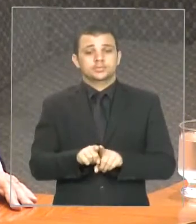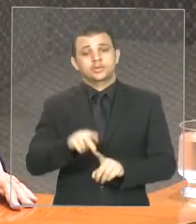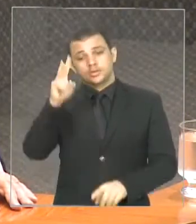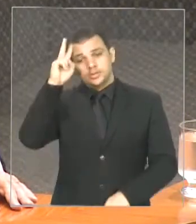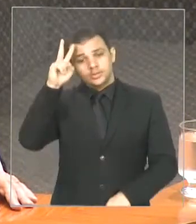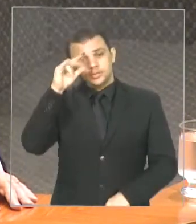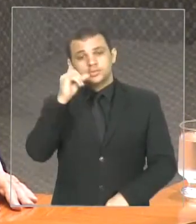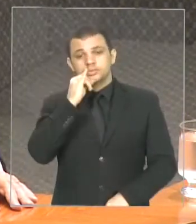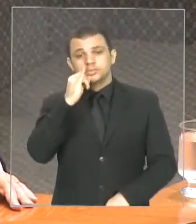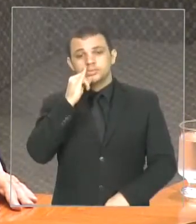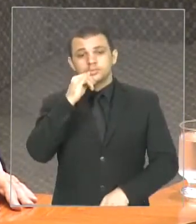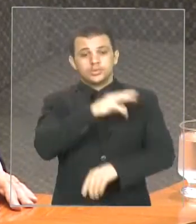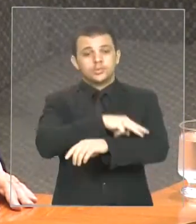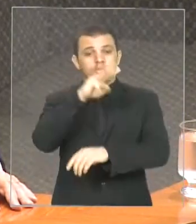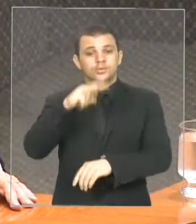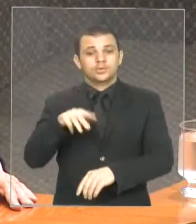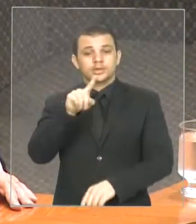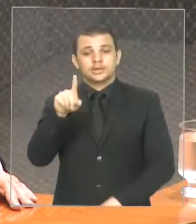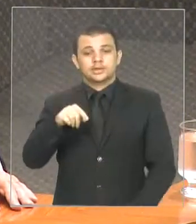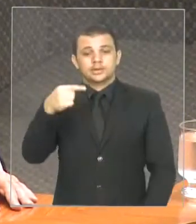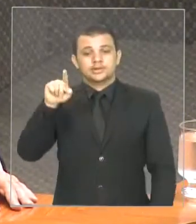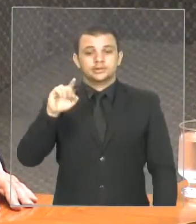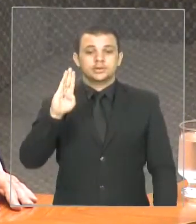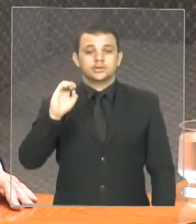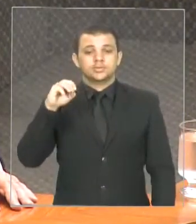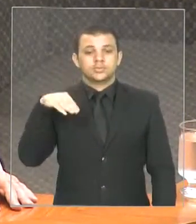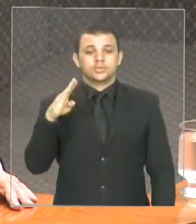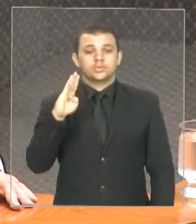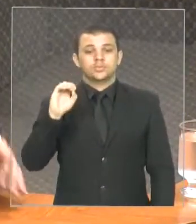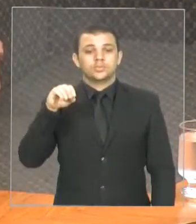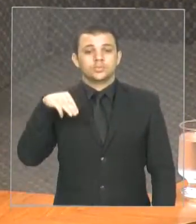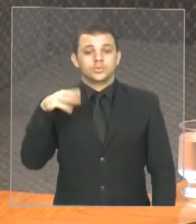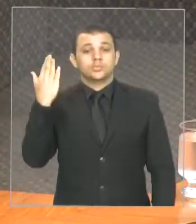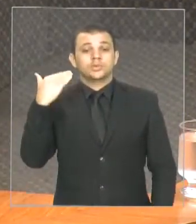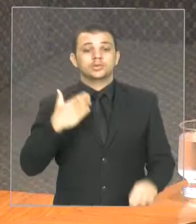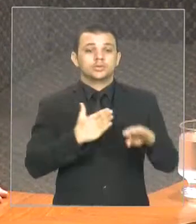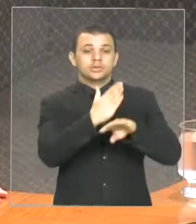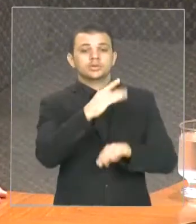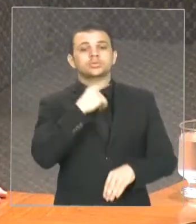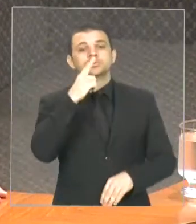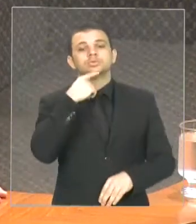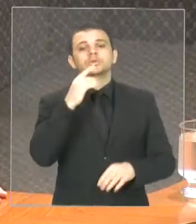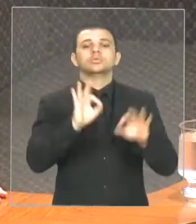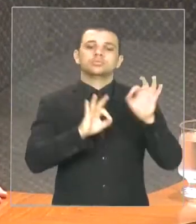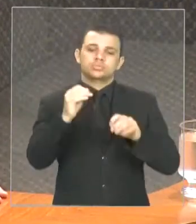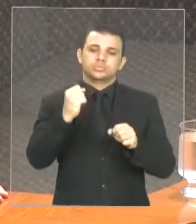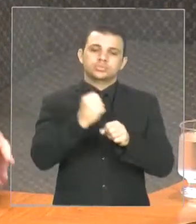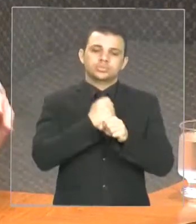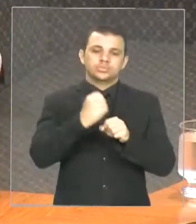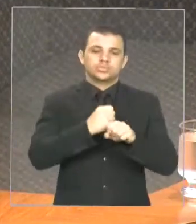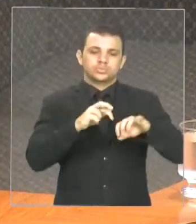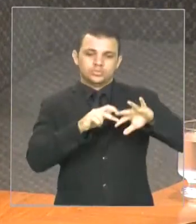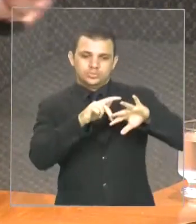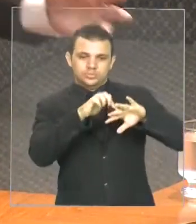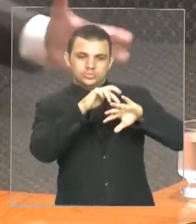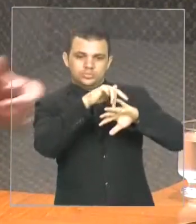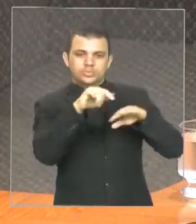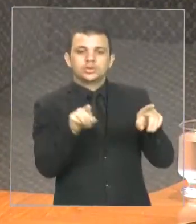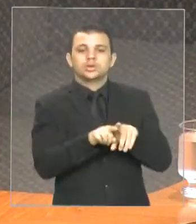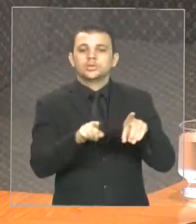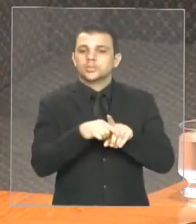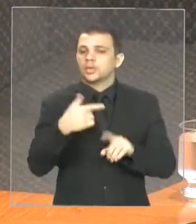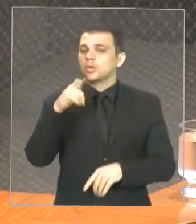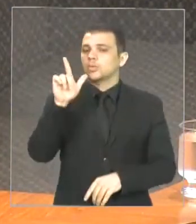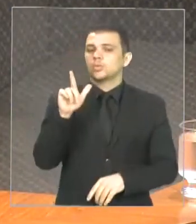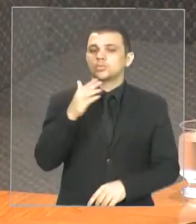lembro do Morro do Zé Bombom, lá no Coroadinho. Ninguém chegava no Morro do Zé Bombom, foi feita uma escadaria. E também espaços para melhorar